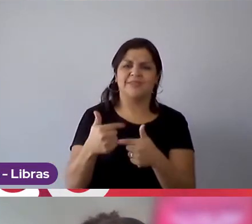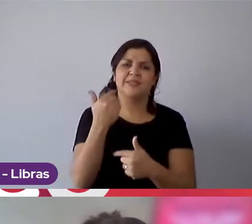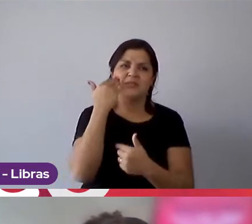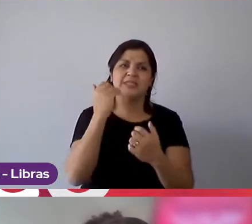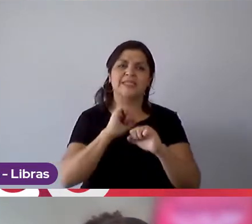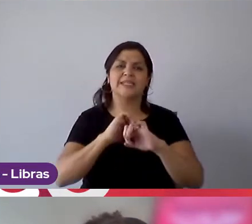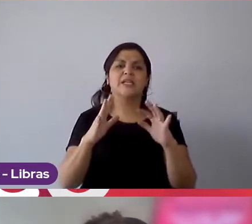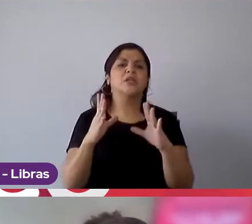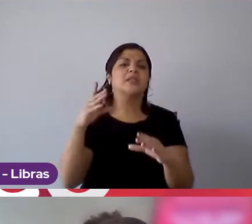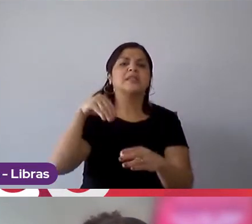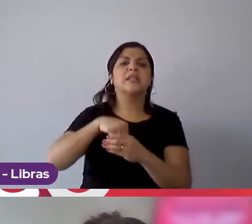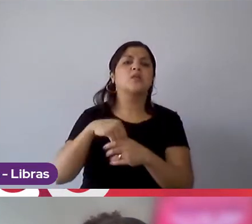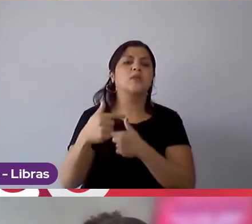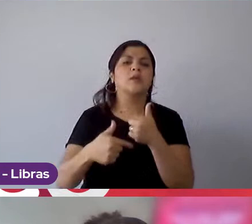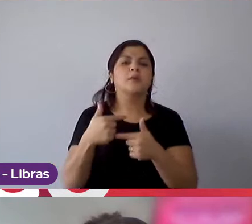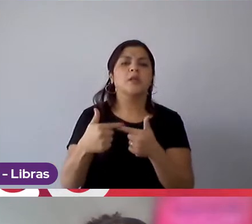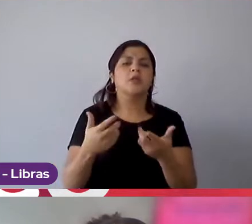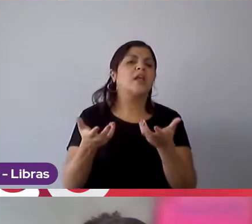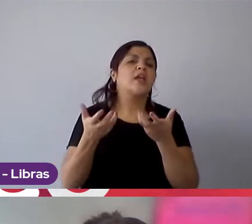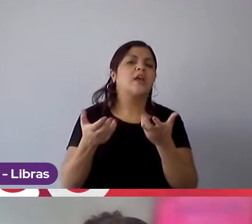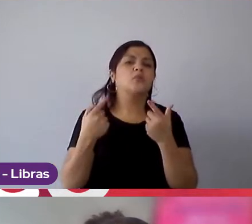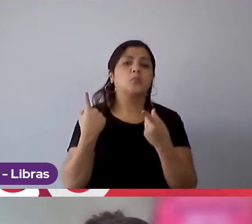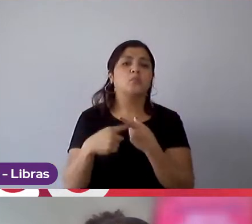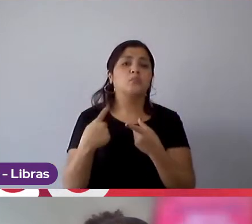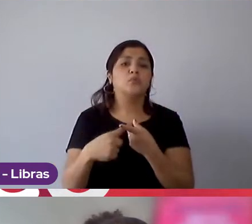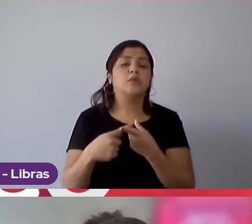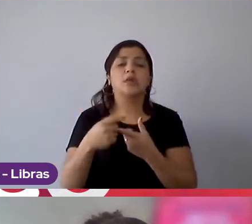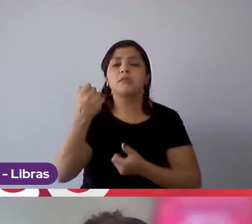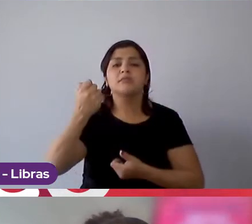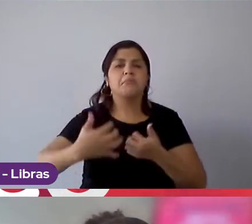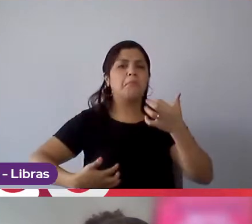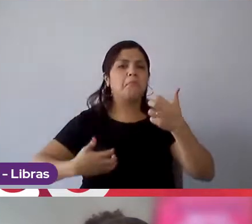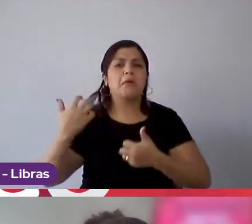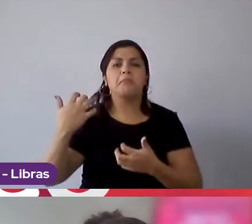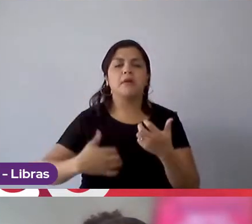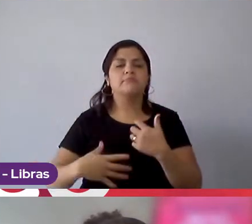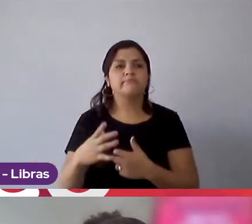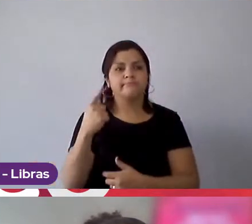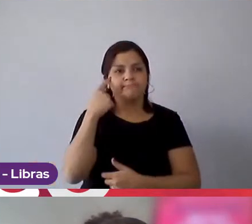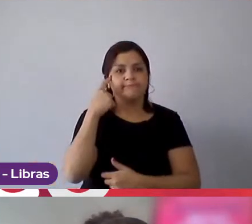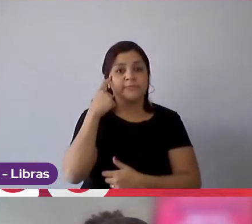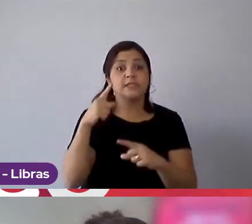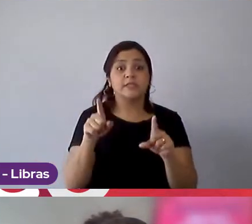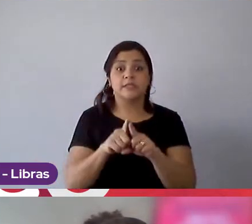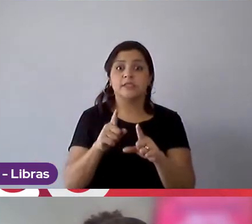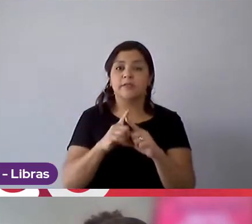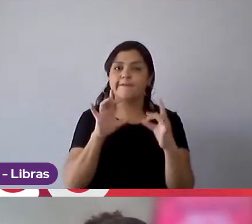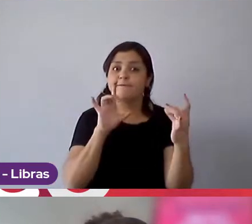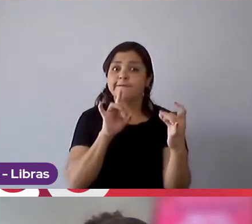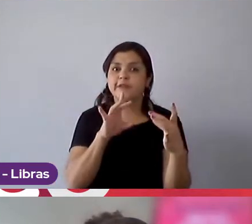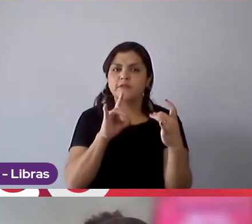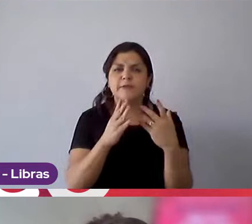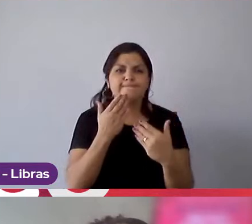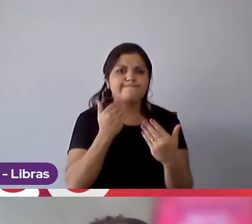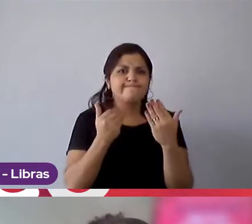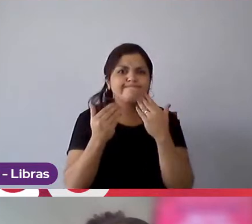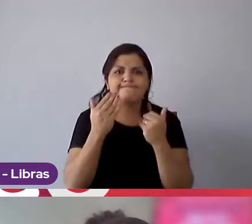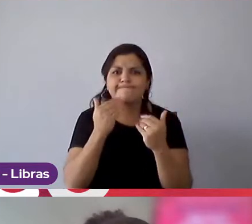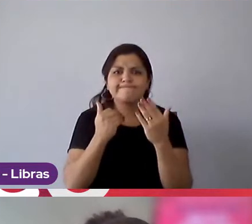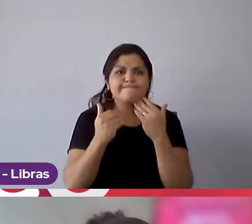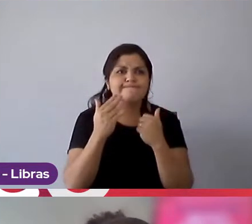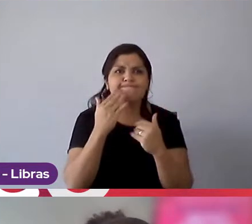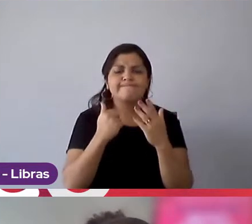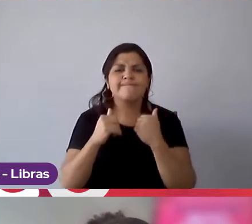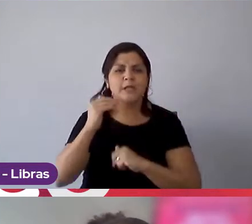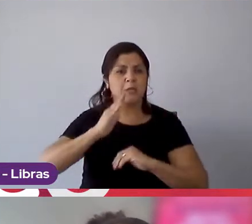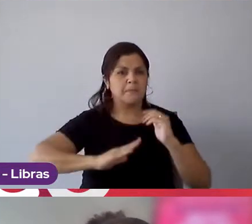porquê estar na mão delícia, porquê eu quero entrar na mão delícia, e claro, pegue todos os feedbacks possíveis e apliquem no